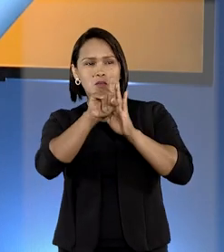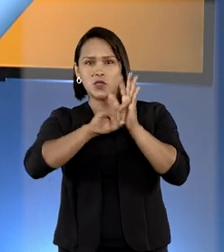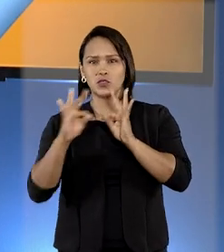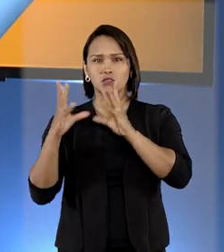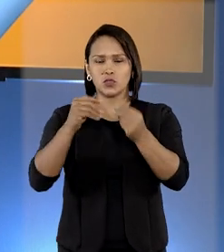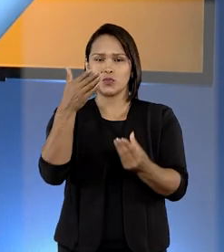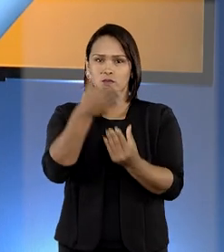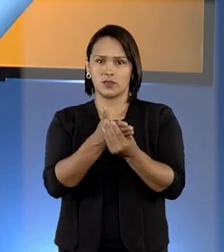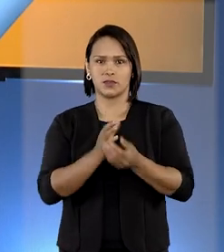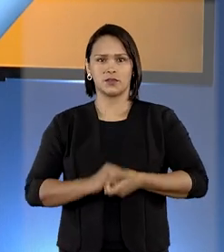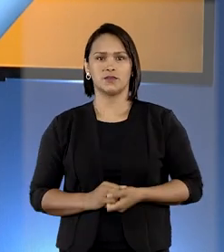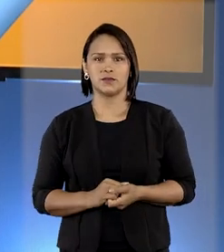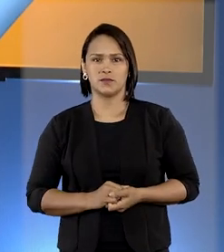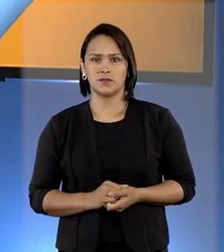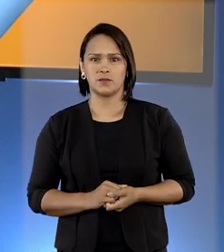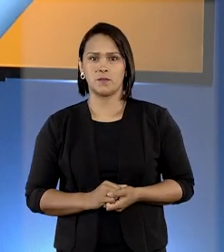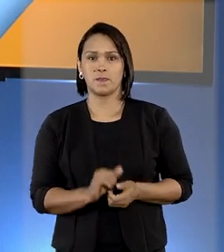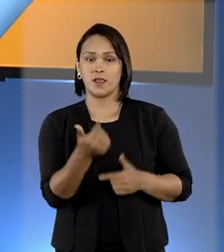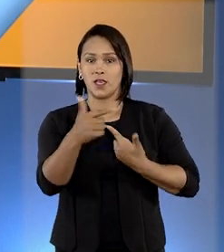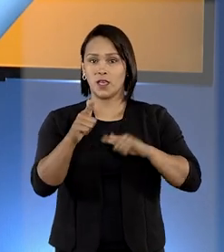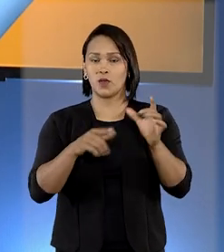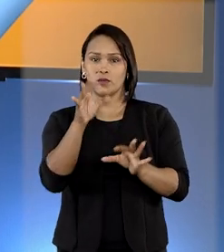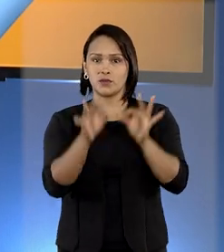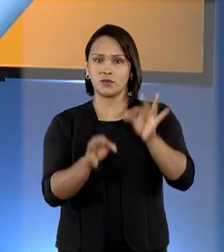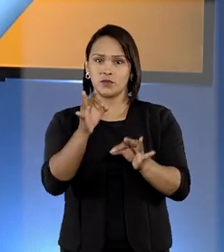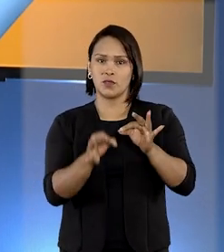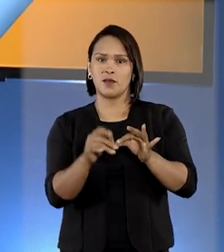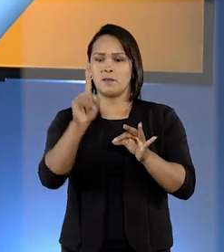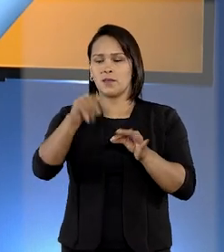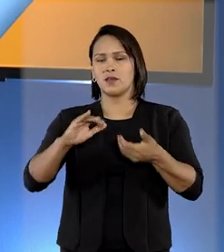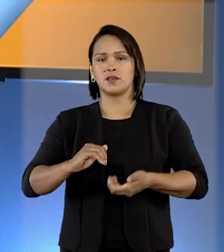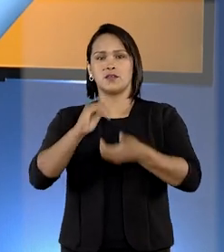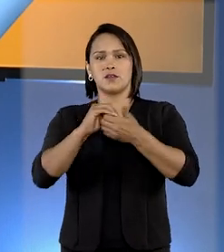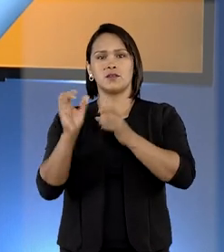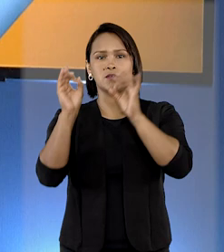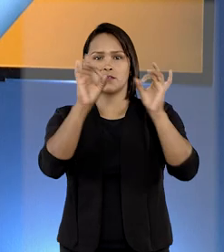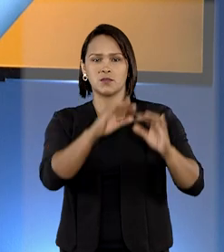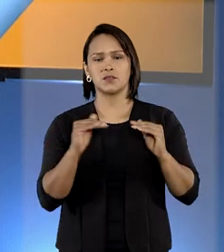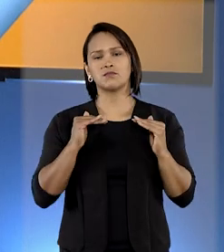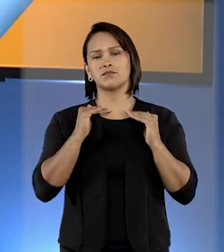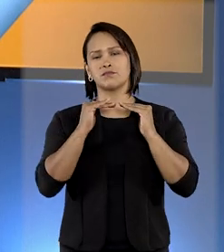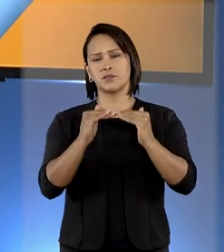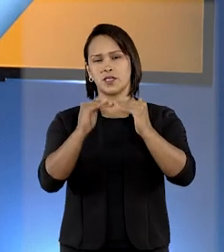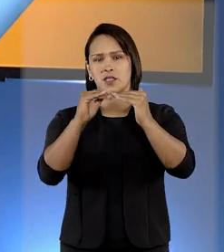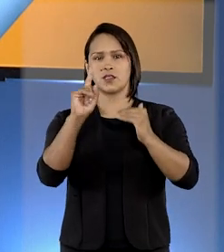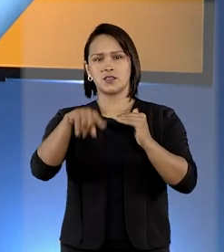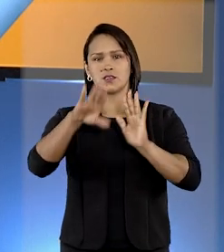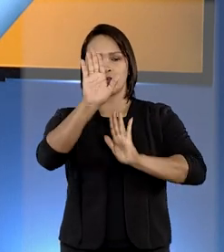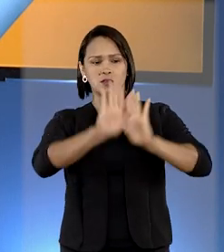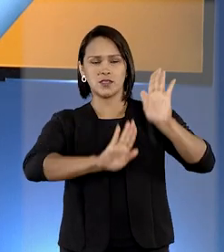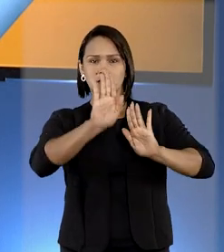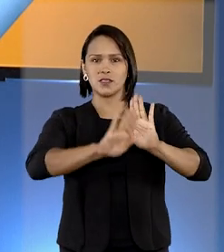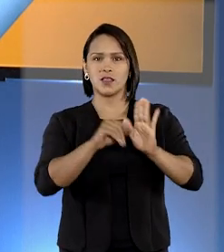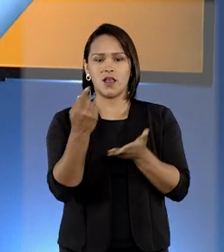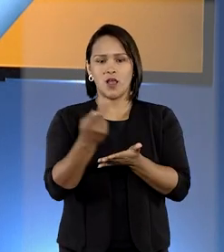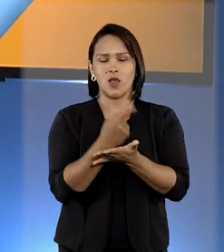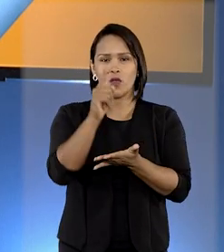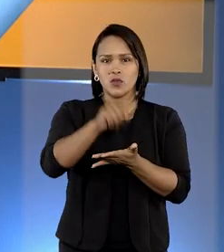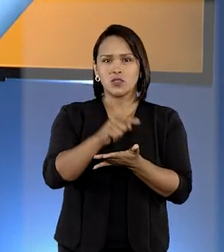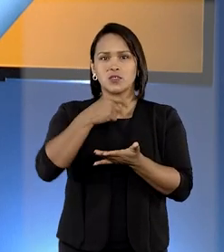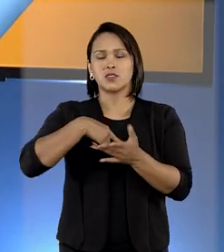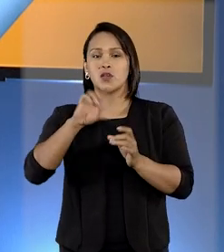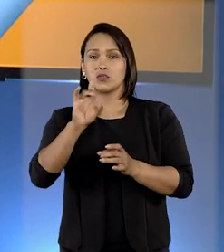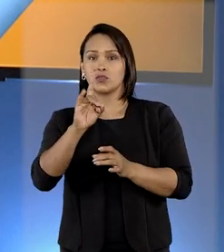Em outro julgamento, a Corte Especial estabeleceu que citação na ação de cobrança basta para informar o